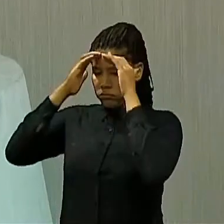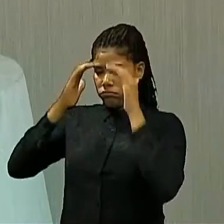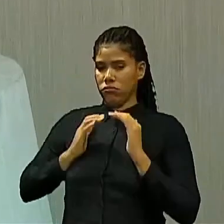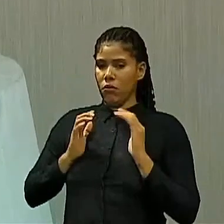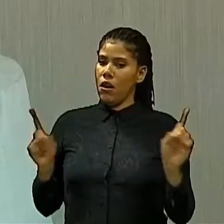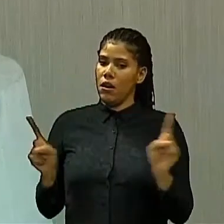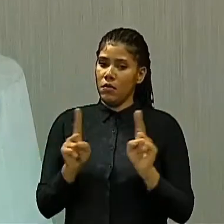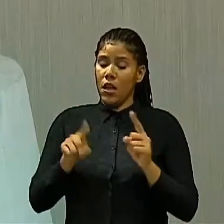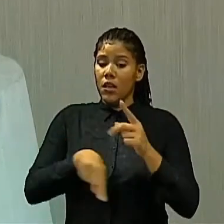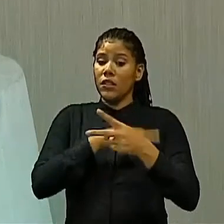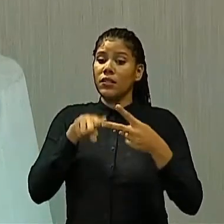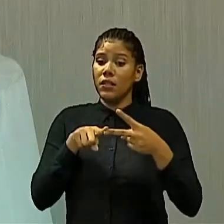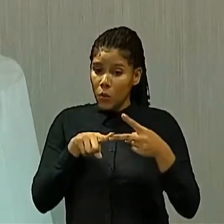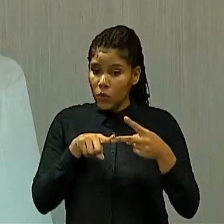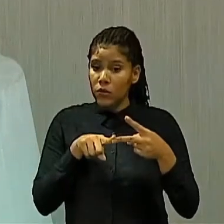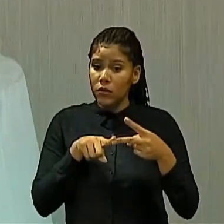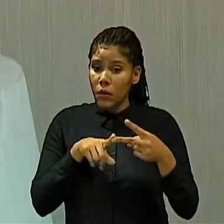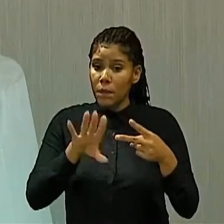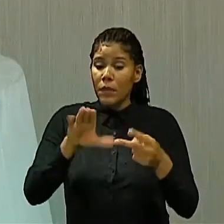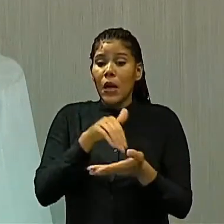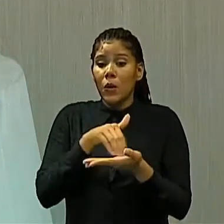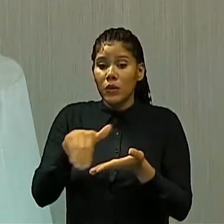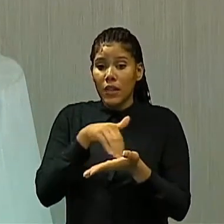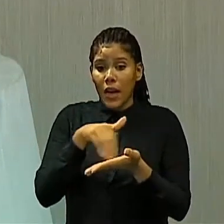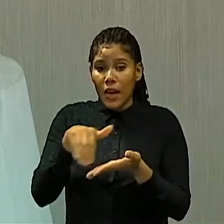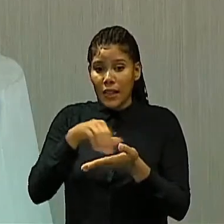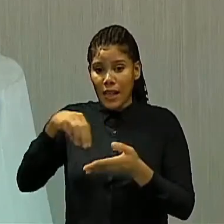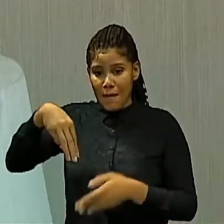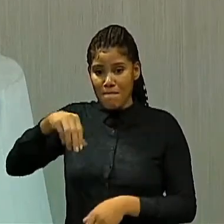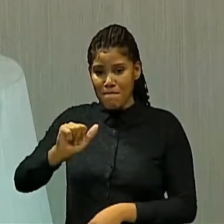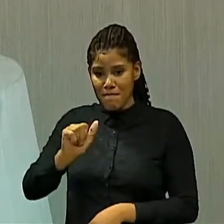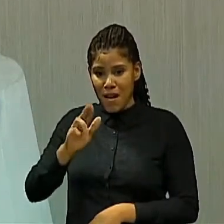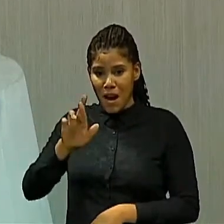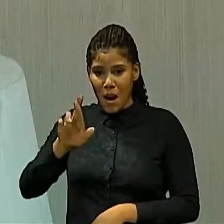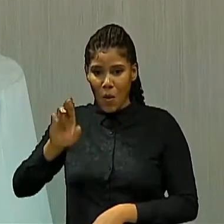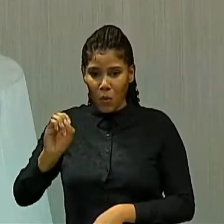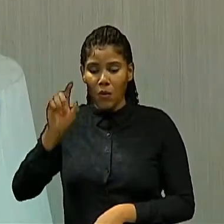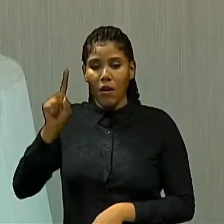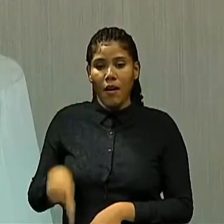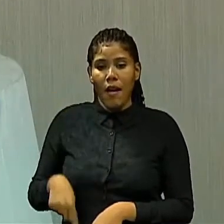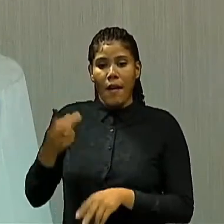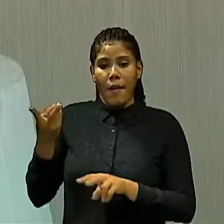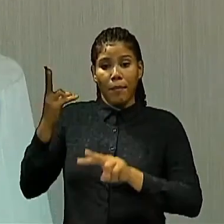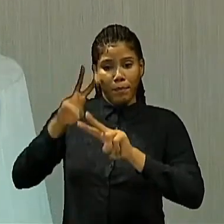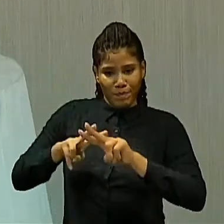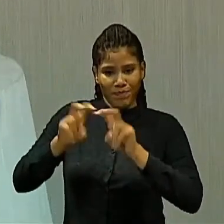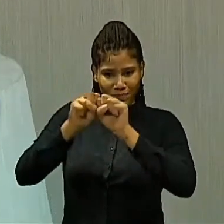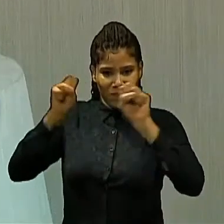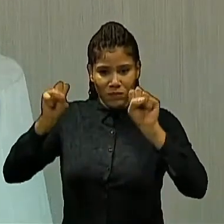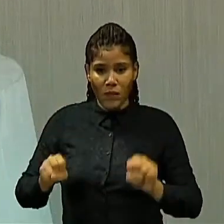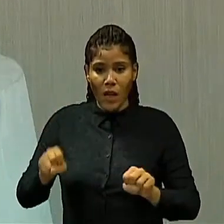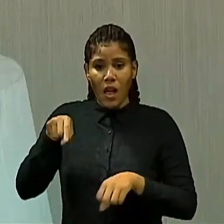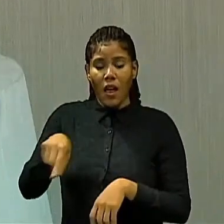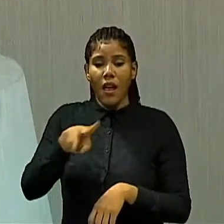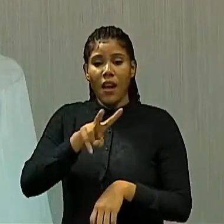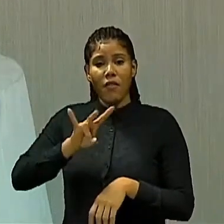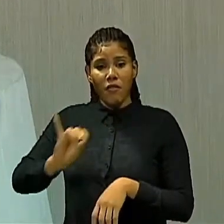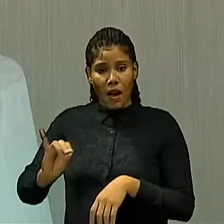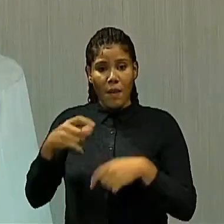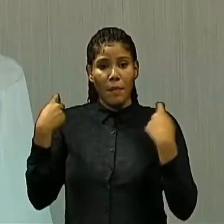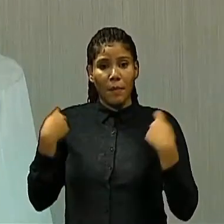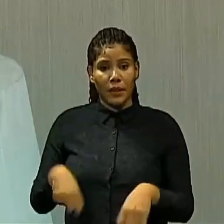E o segundo fato, o secretário Mauro, que é do sistema penitenciário, ele vai ter que se